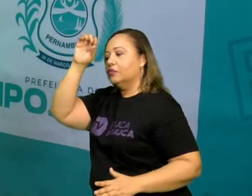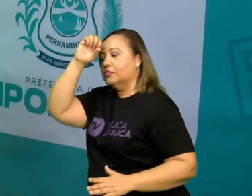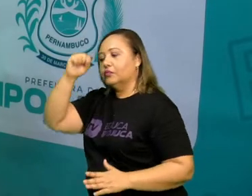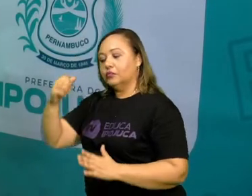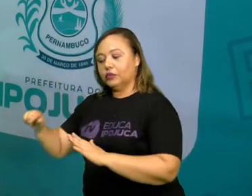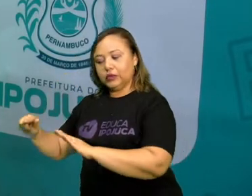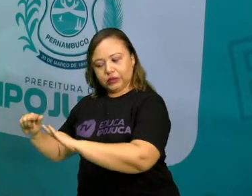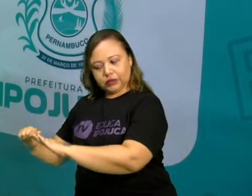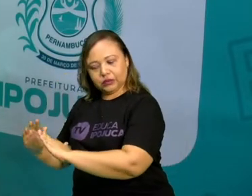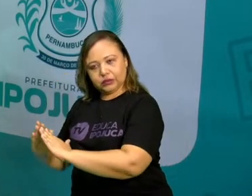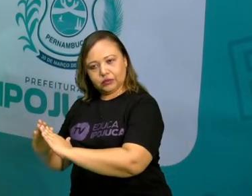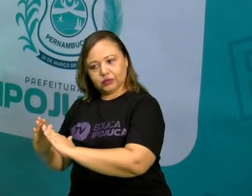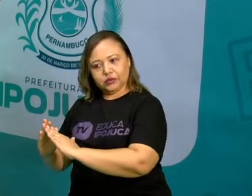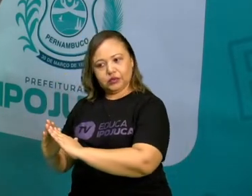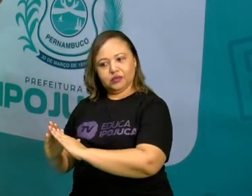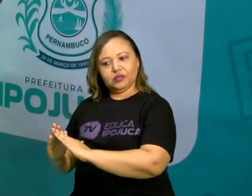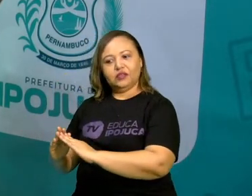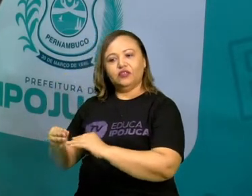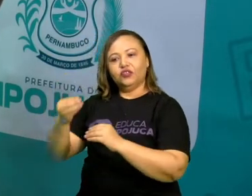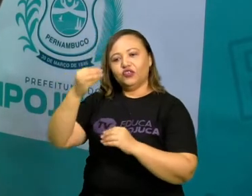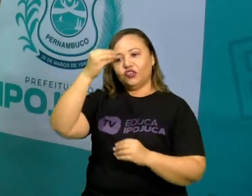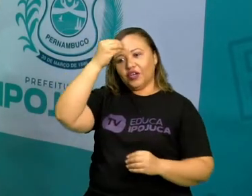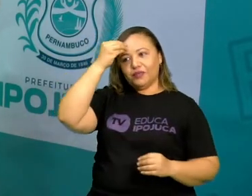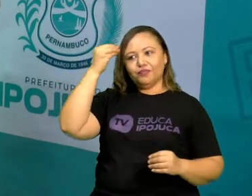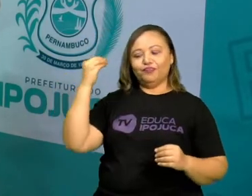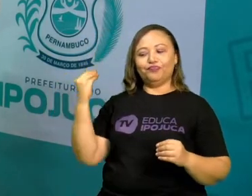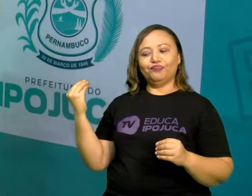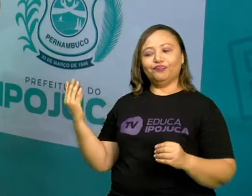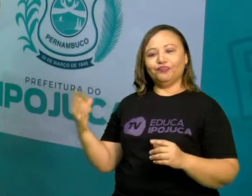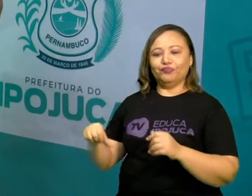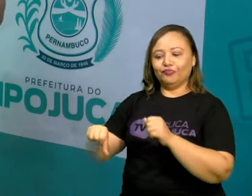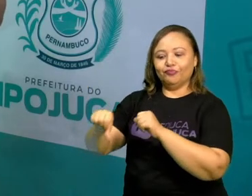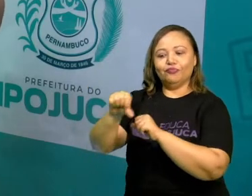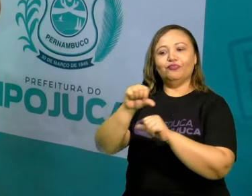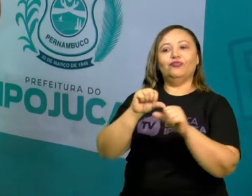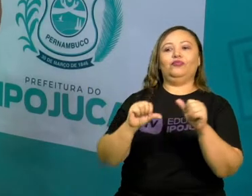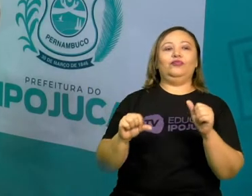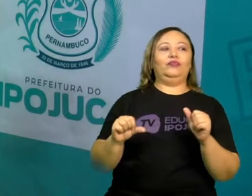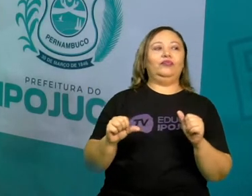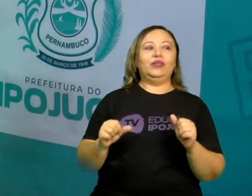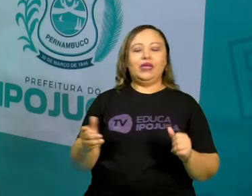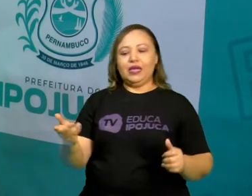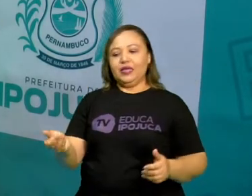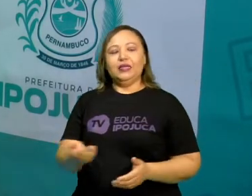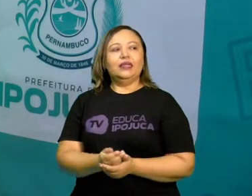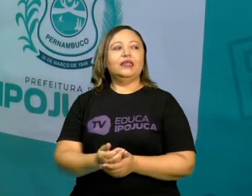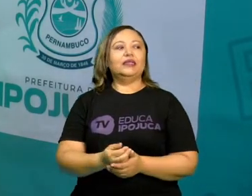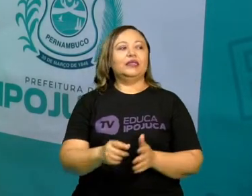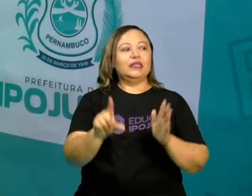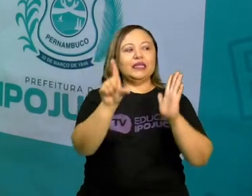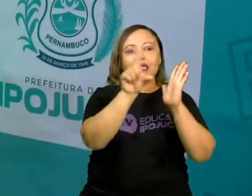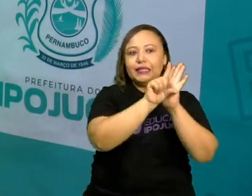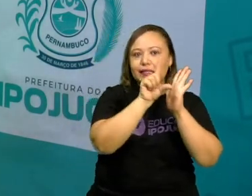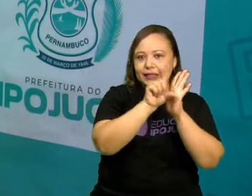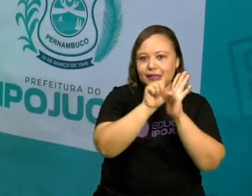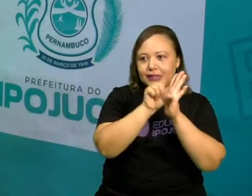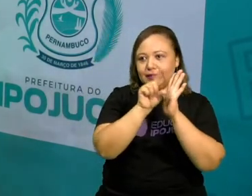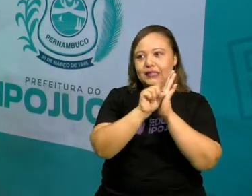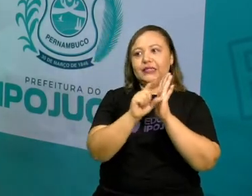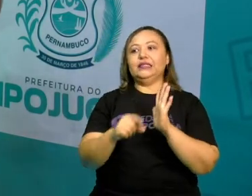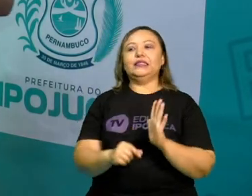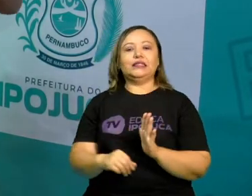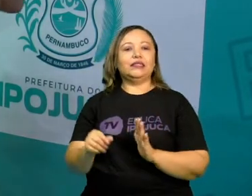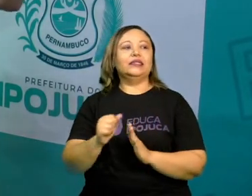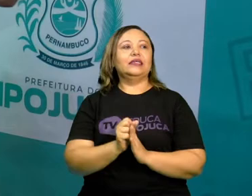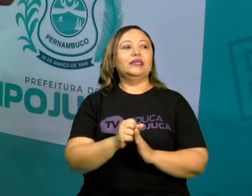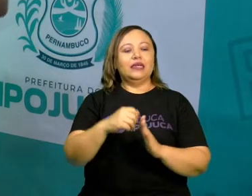pensar de um jeito. Um amigo pode pensar de outro. Por isso que eles tem que aprender agora. As leis civis e as normas